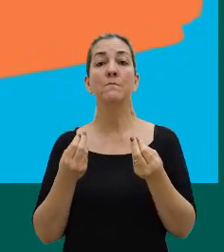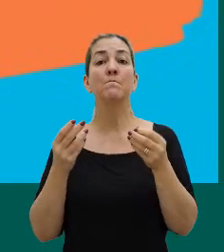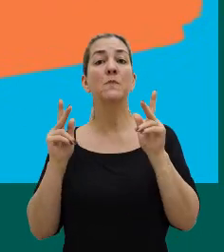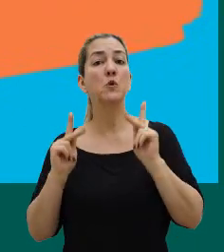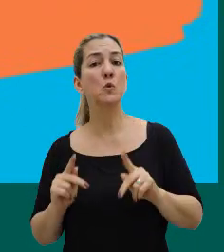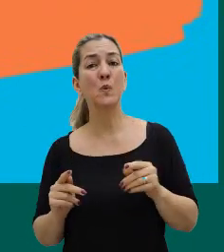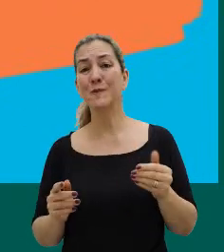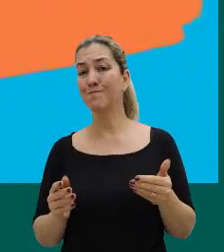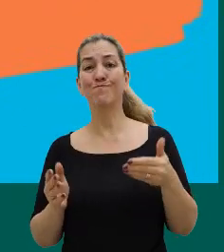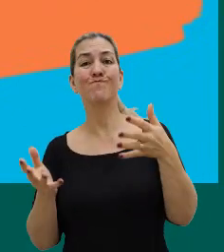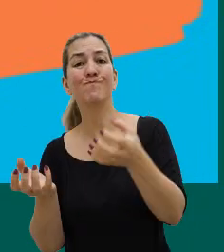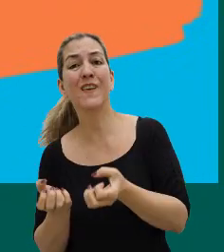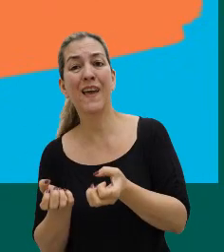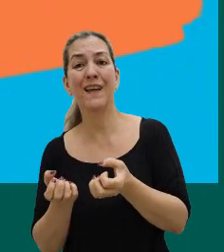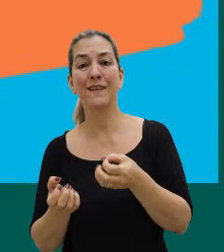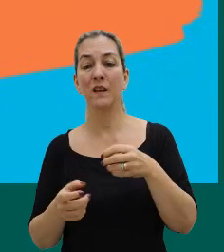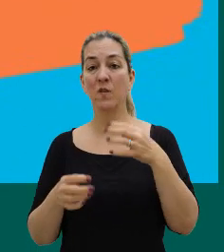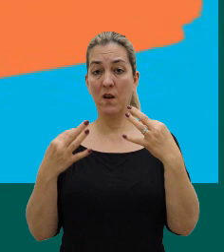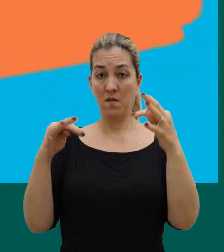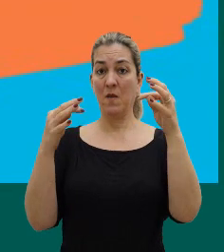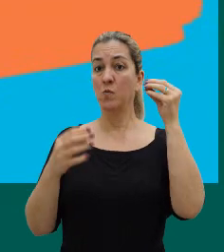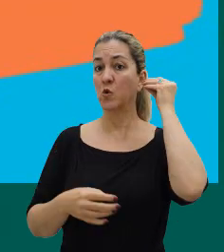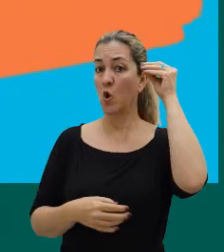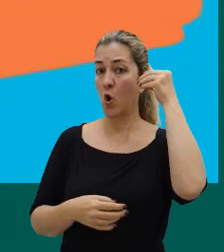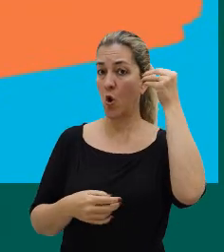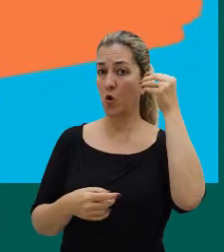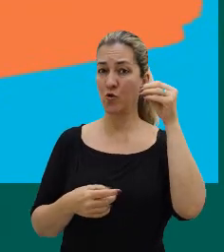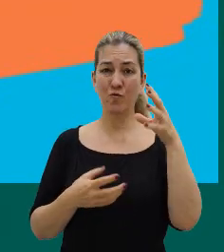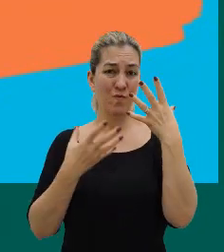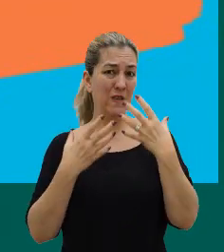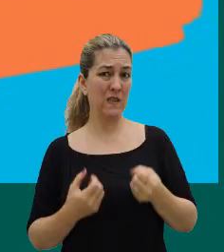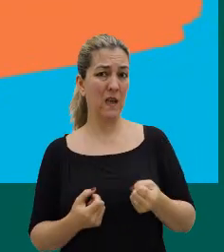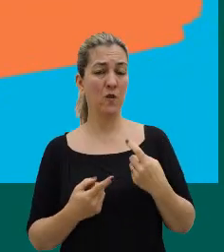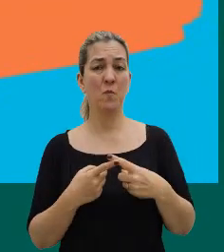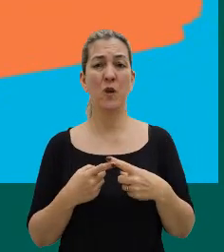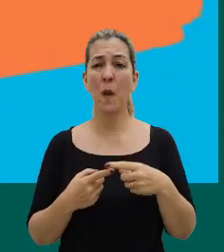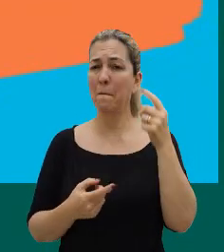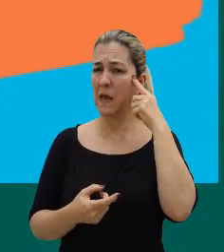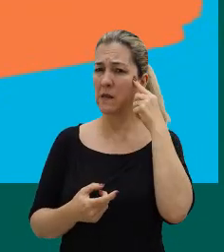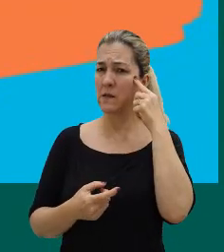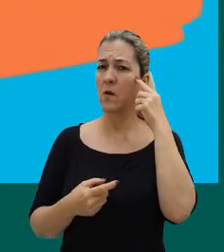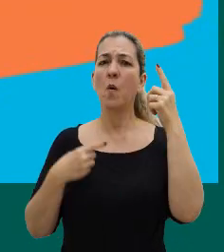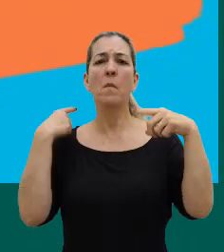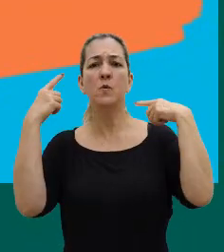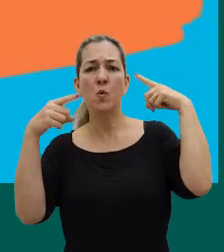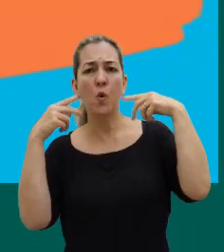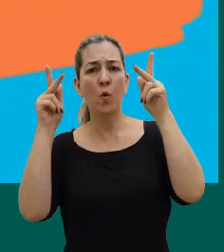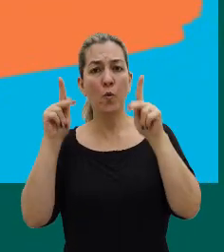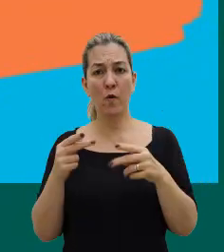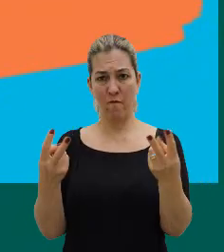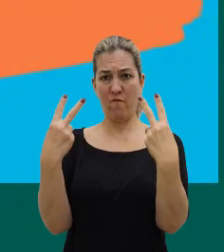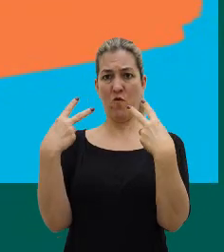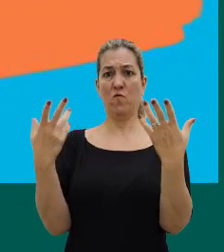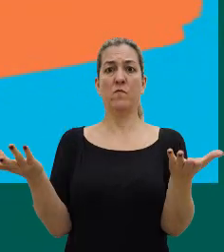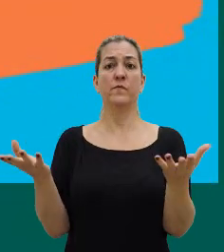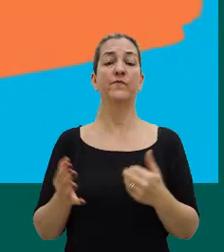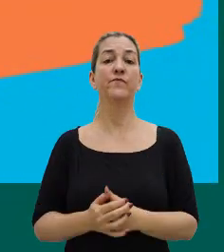ou se negam a tomar medicação também por isso, né, porque não quer ser visto como uma pessoa louca, né, que não...